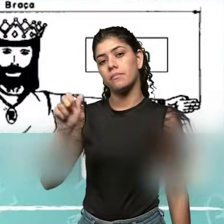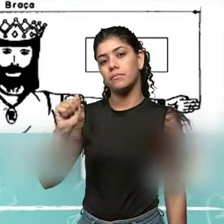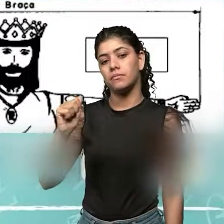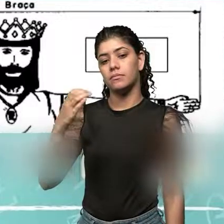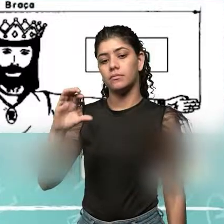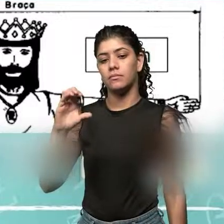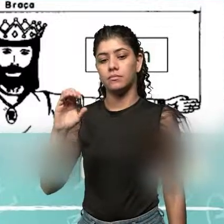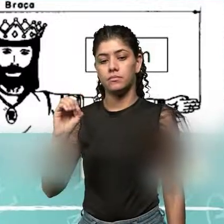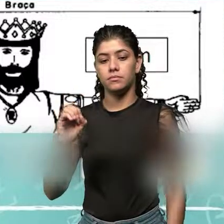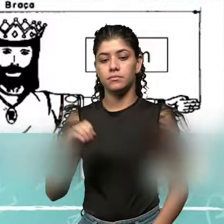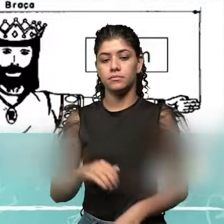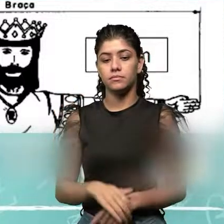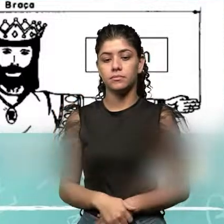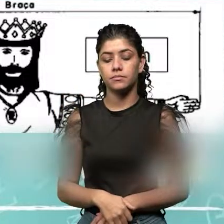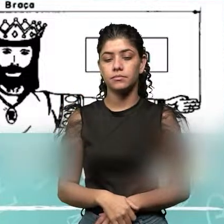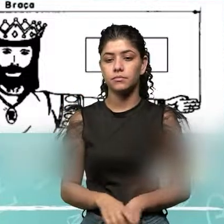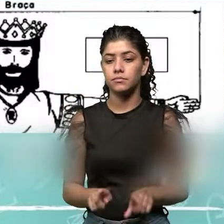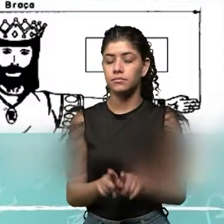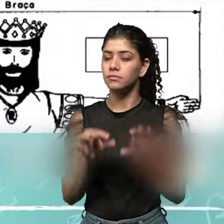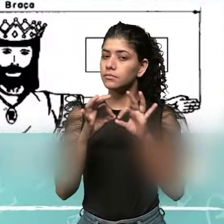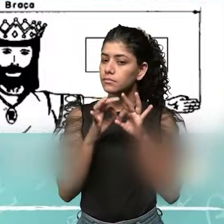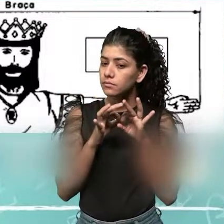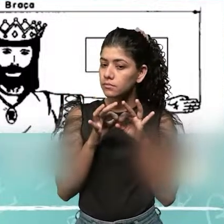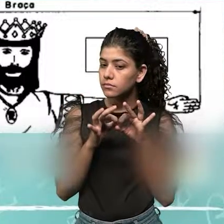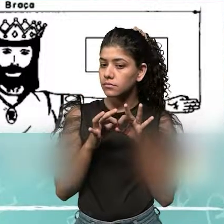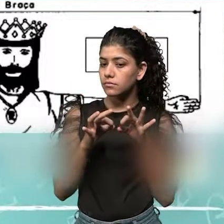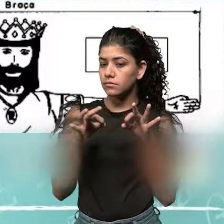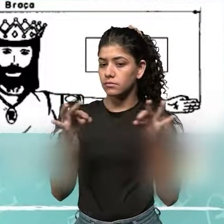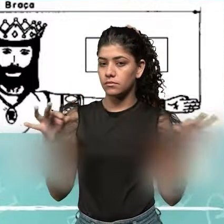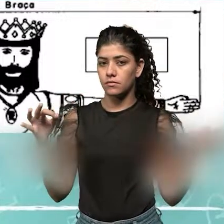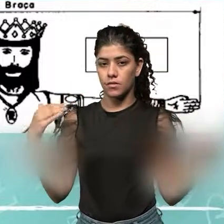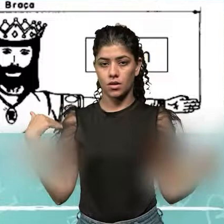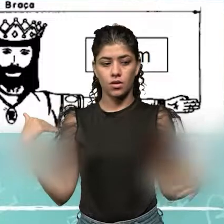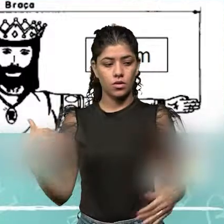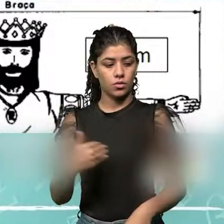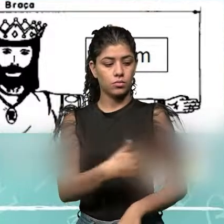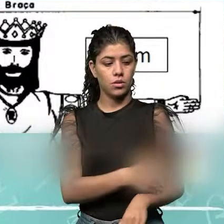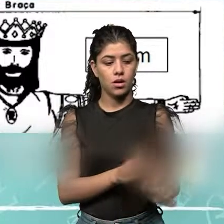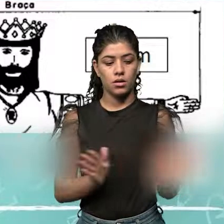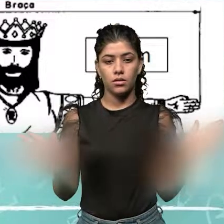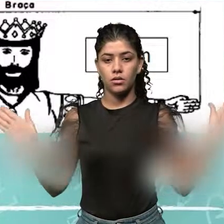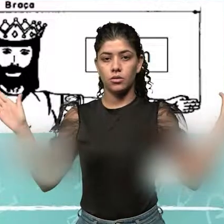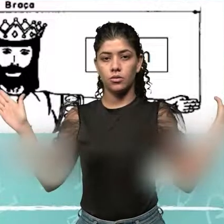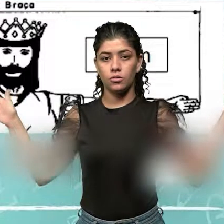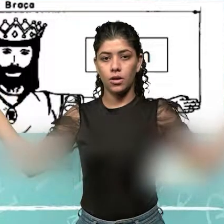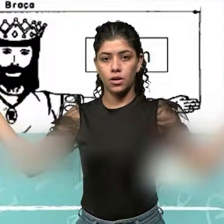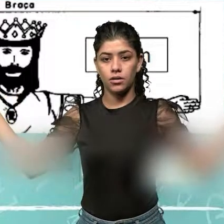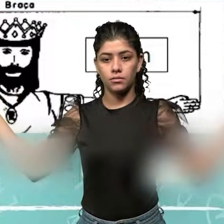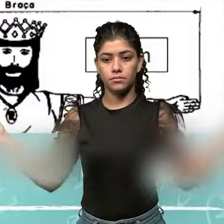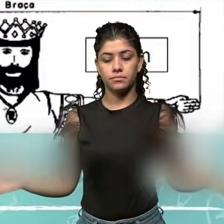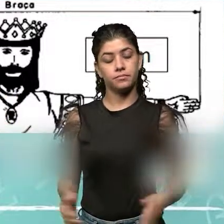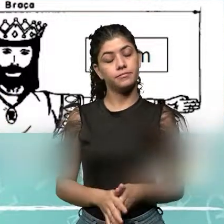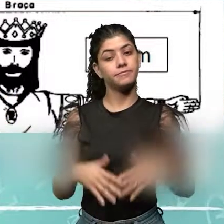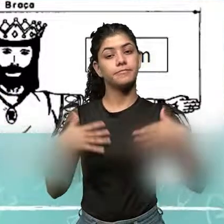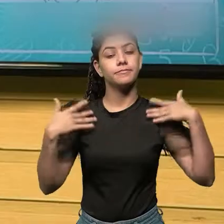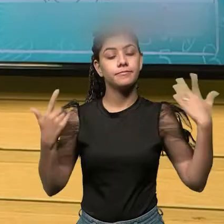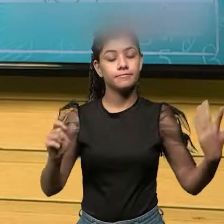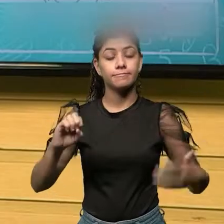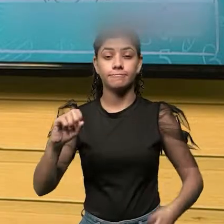observar, é a distância entre a parte central do corpo e um braço esticado. Só que, claro,